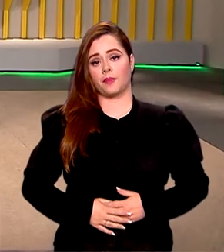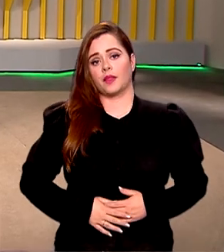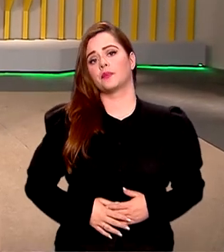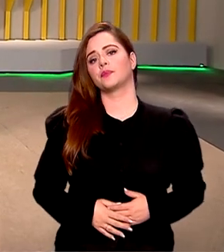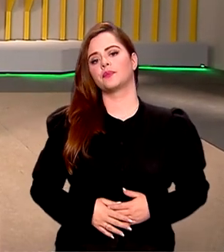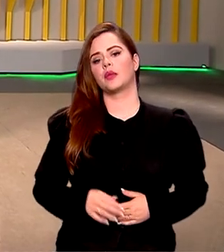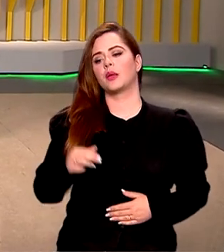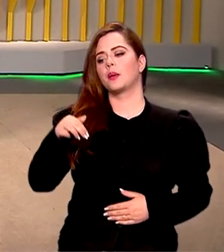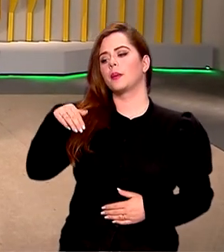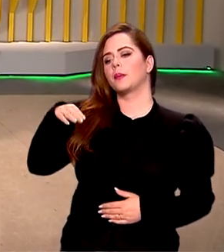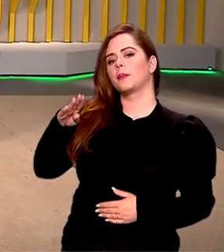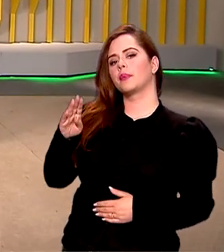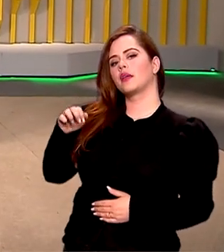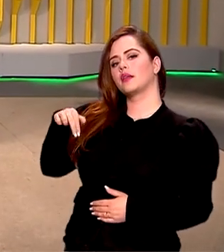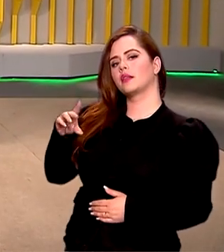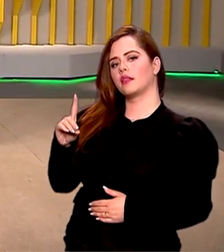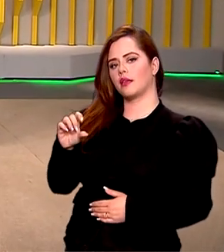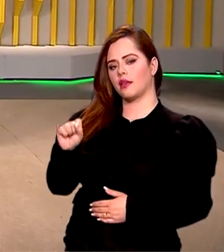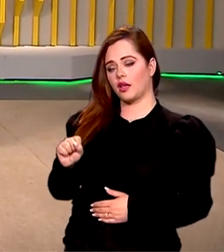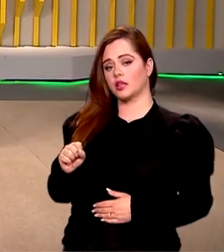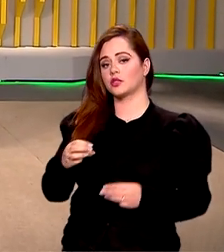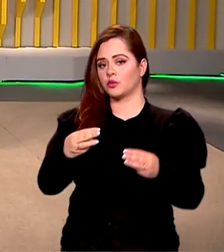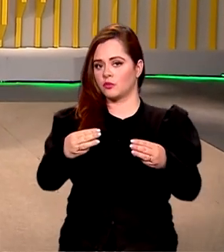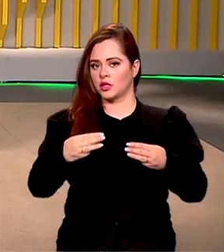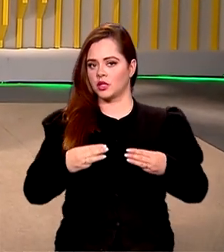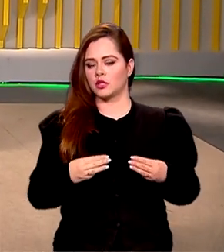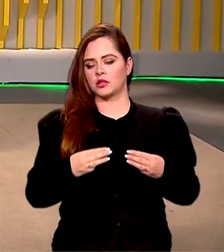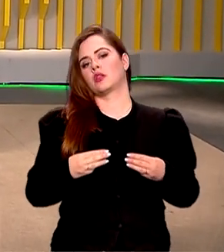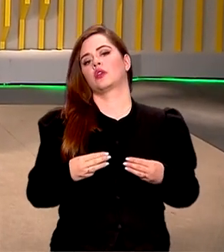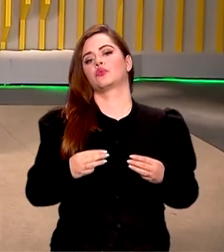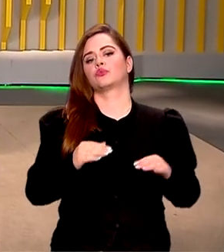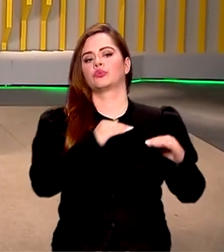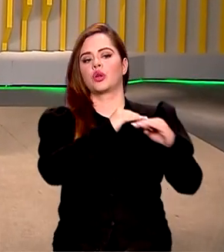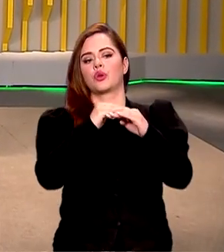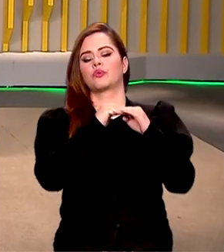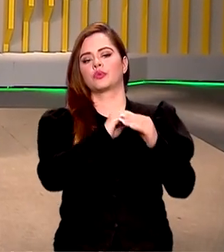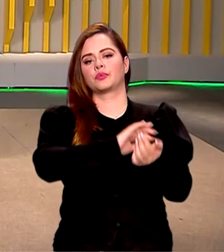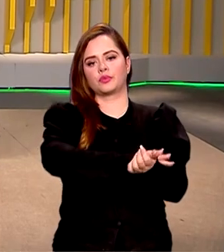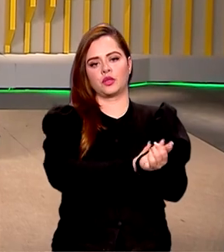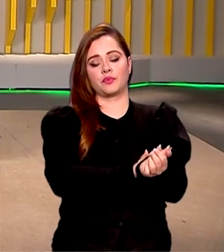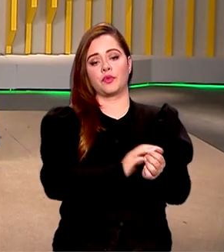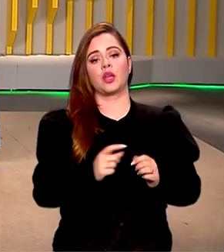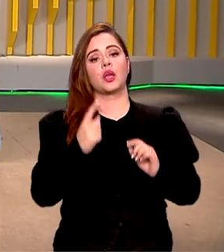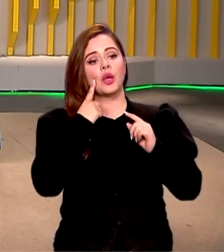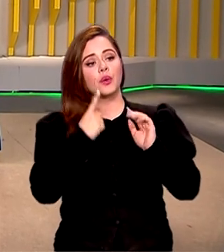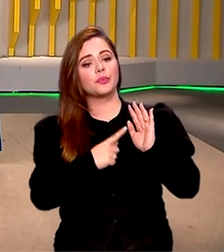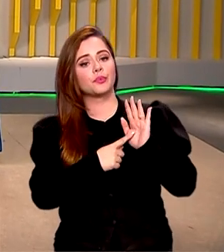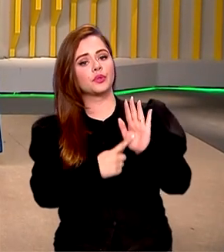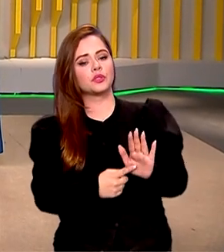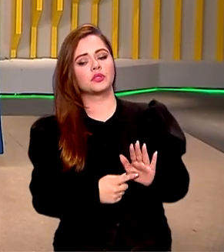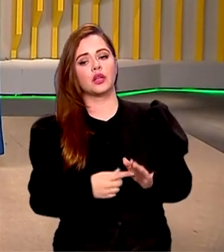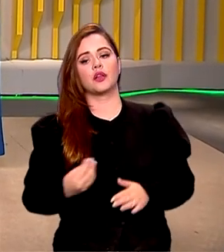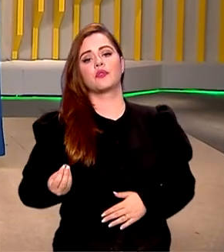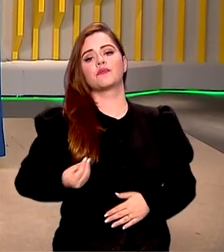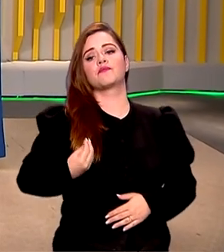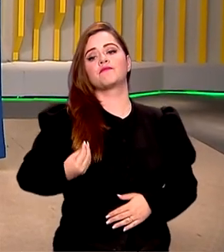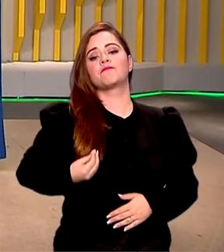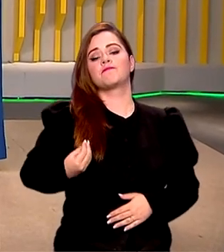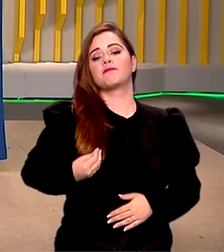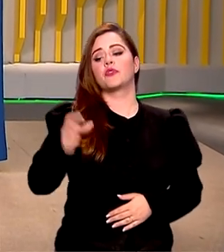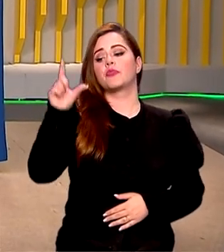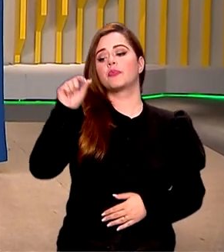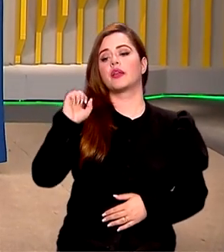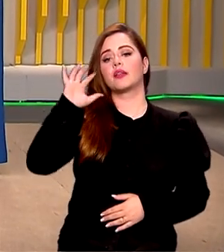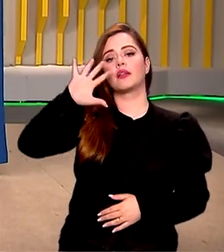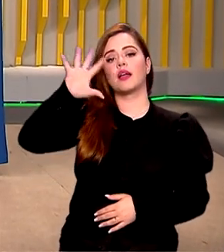O BNDES e o Ministério da Igualdade Racial lançaram nesta sexta-feira o edital Viva Pequena África com o objetivo